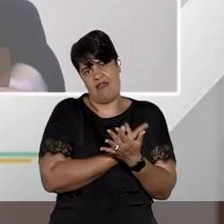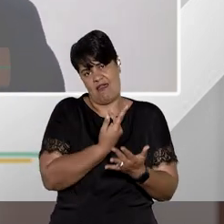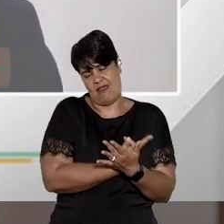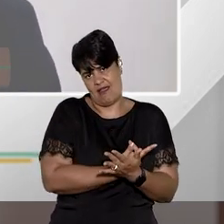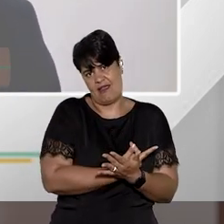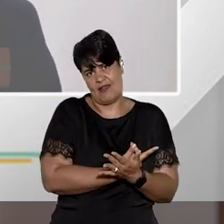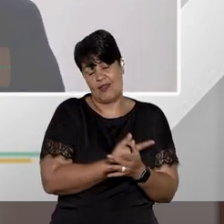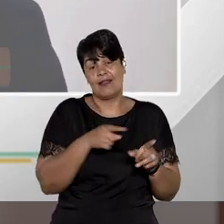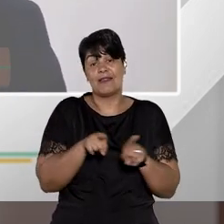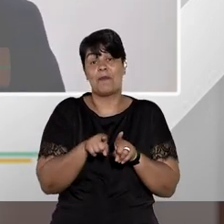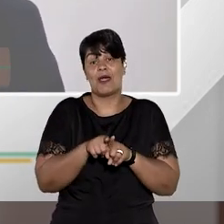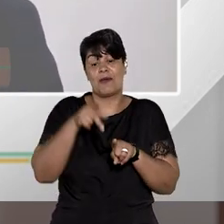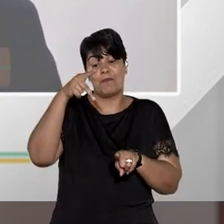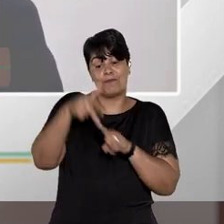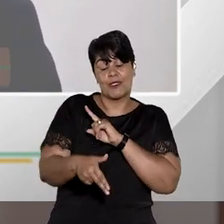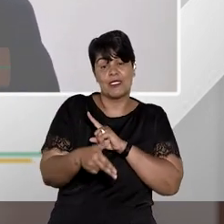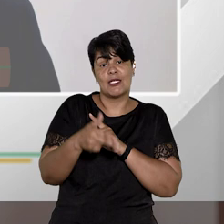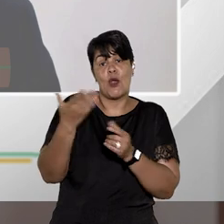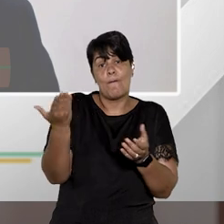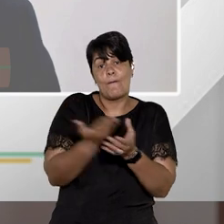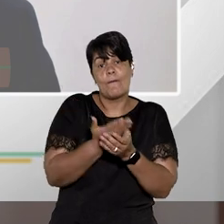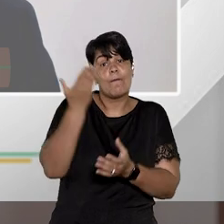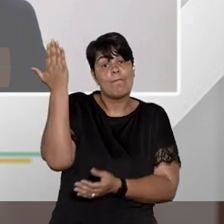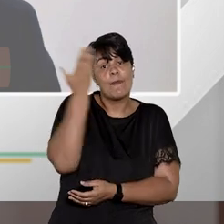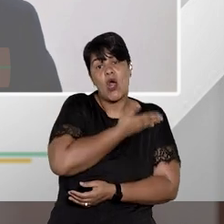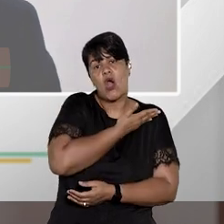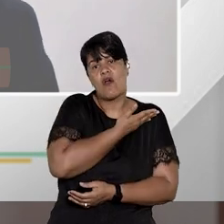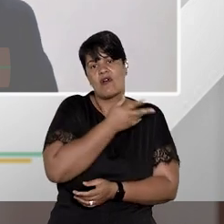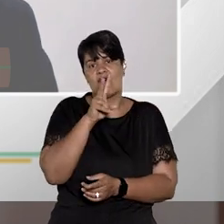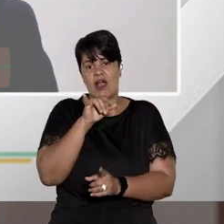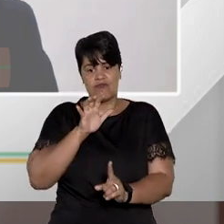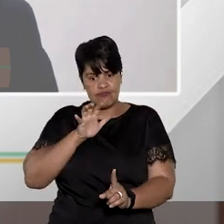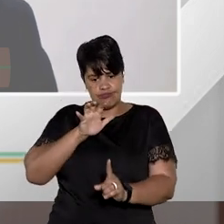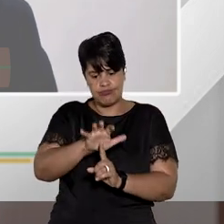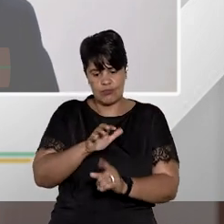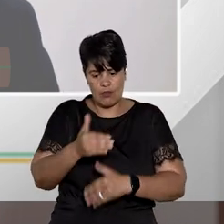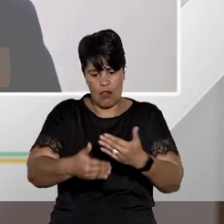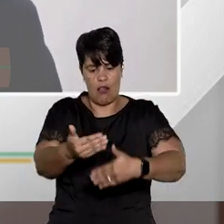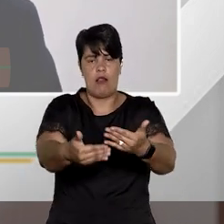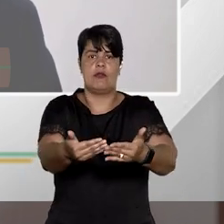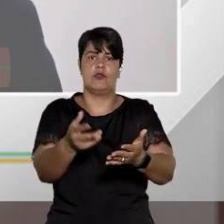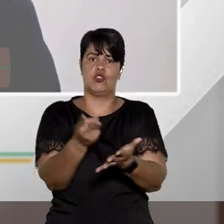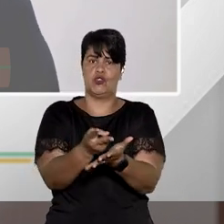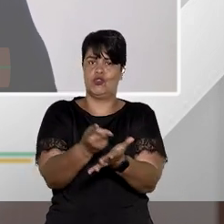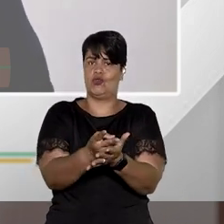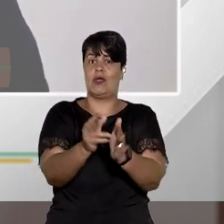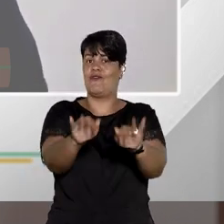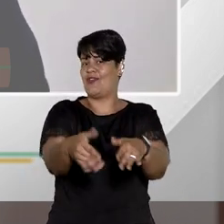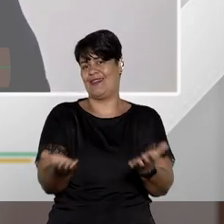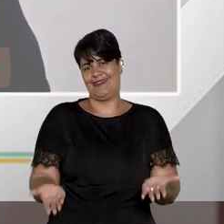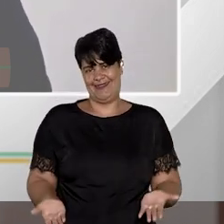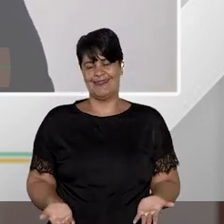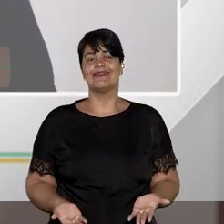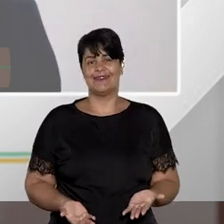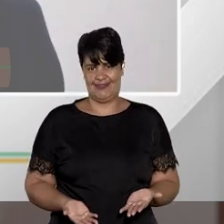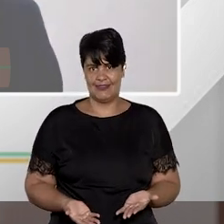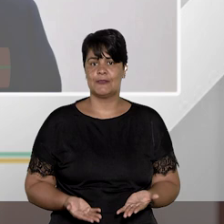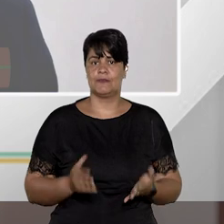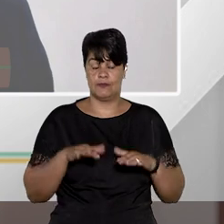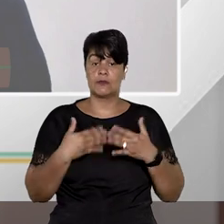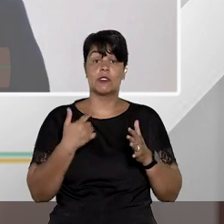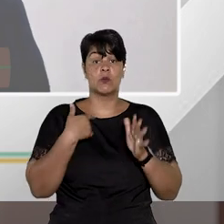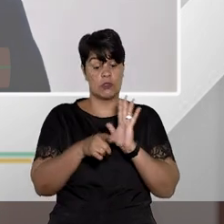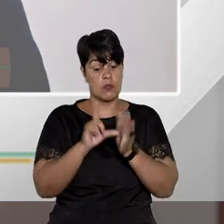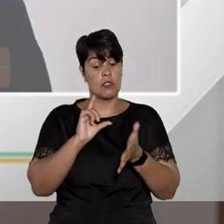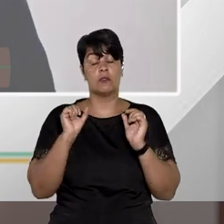seja produzida e acabe contaminando não só o conjunto probatório mas o destinatário da prova que é o juiz ele acaba